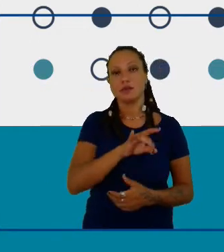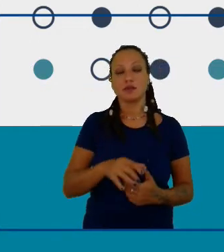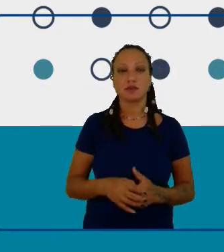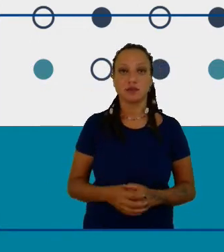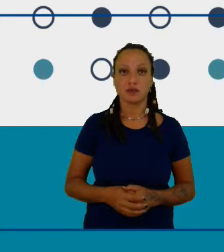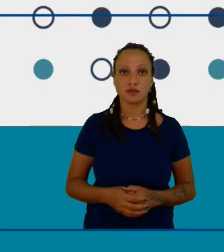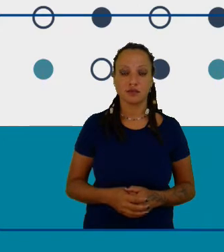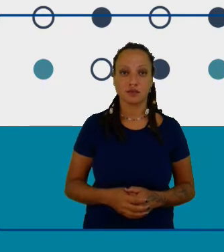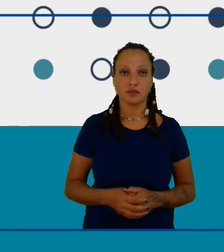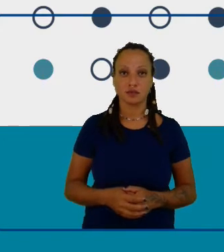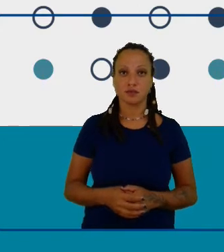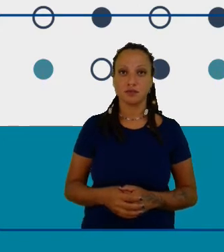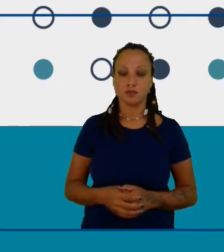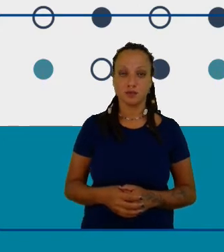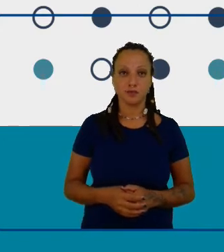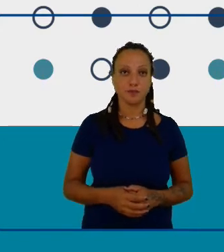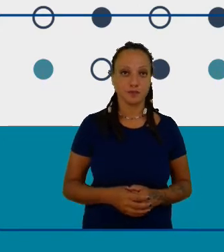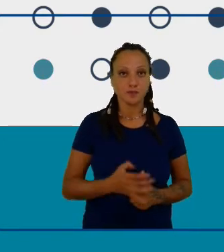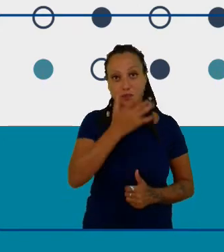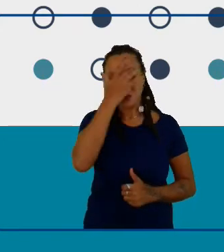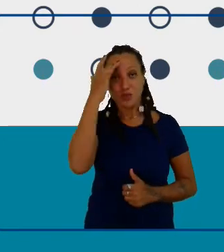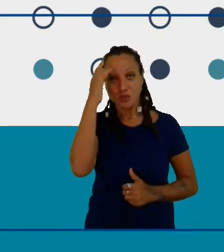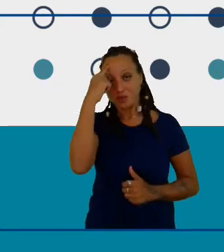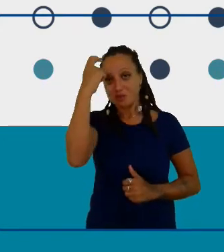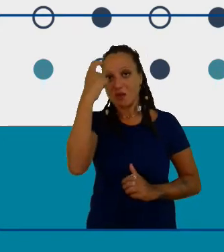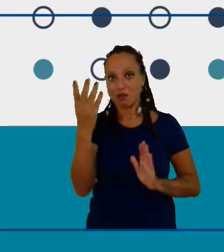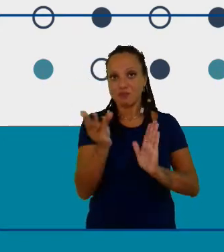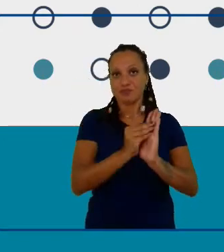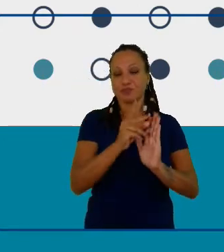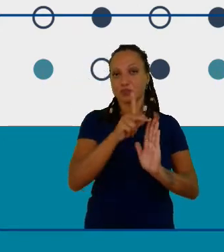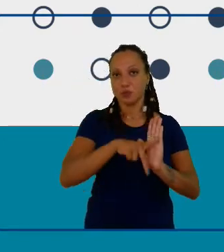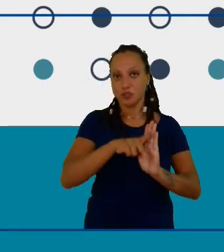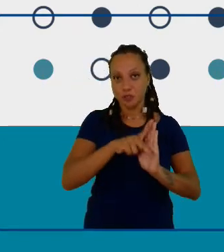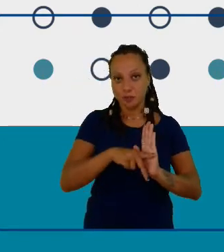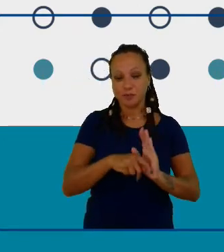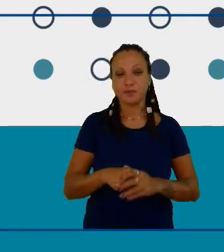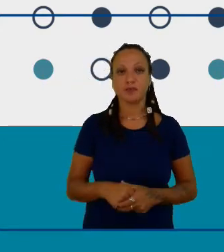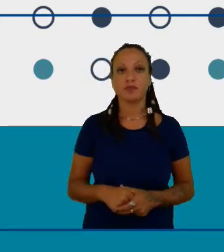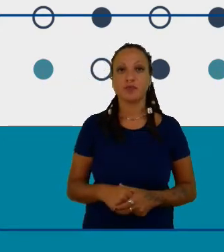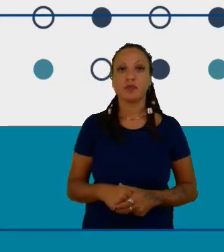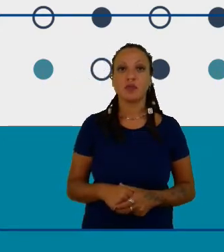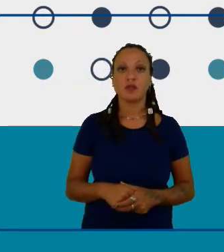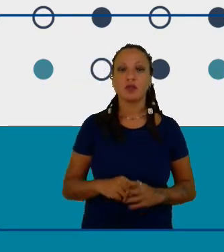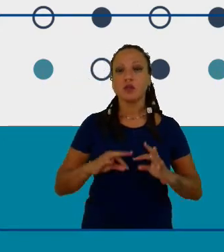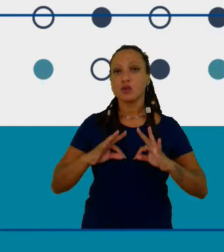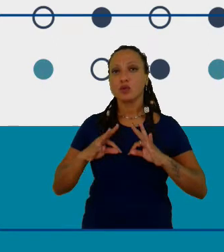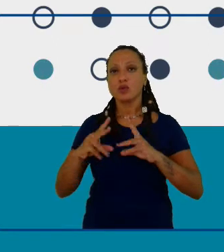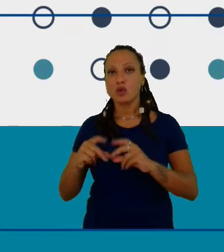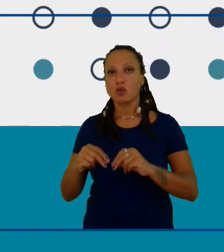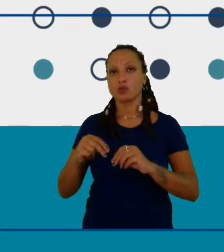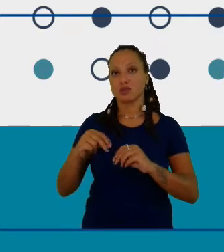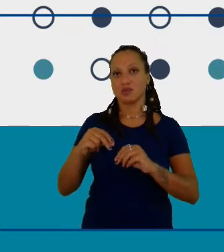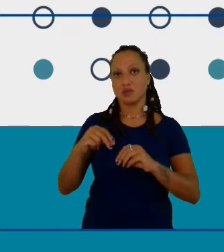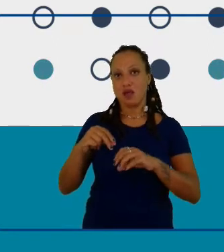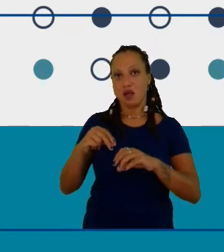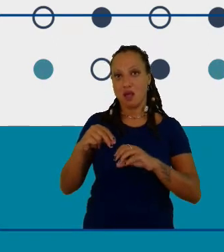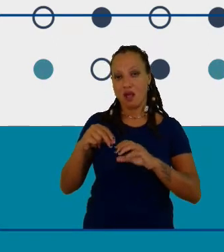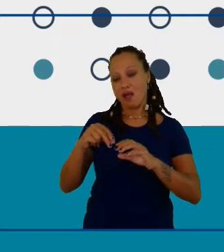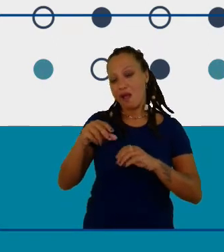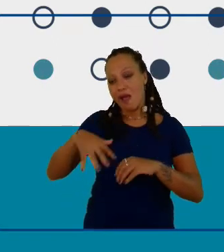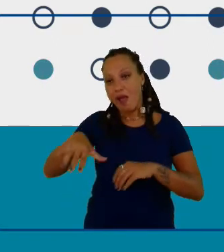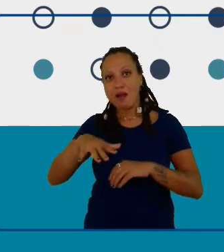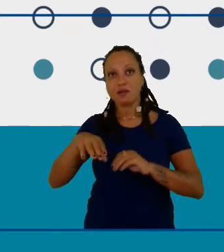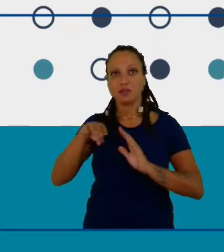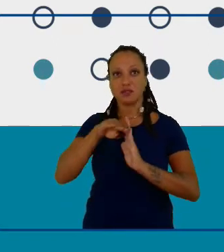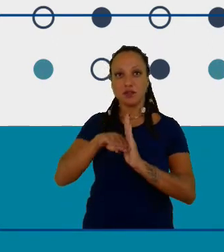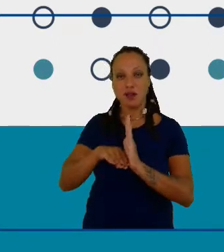para o projeto então uma colaboração de todos os departamentos de ciência mas também dos departamentos de arte